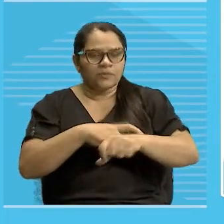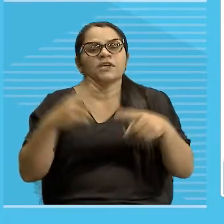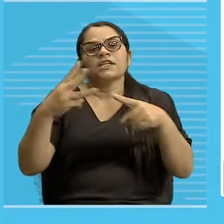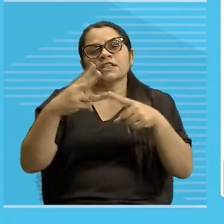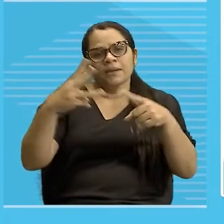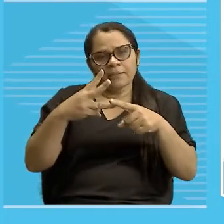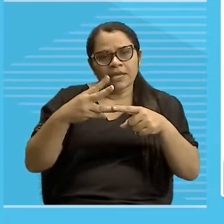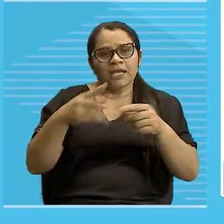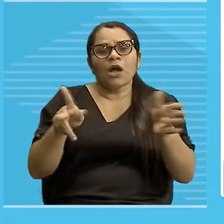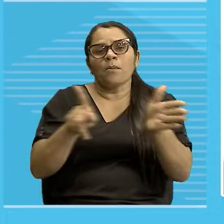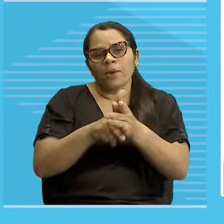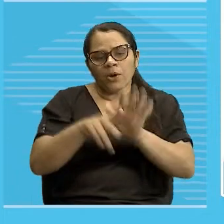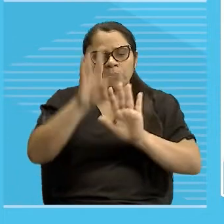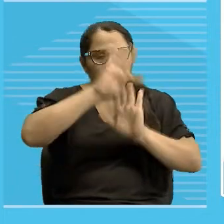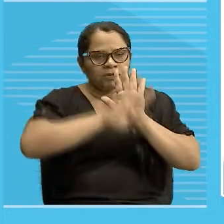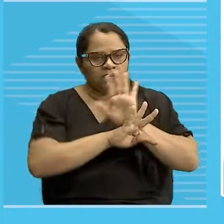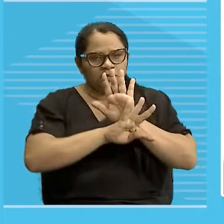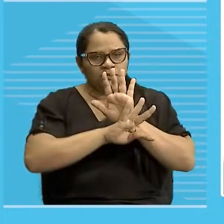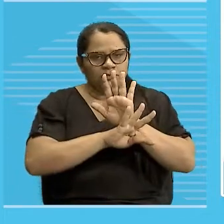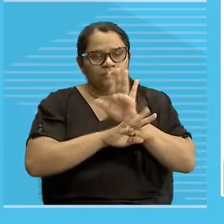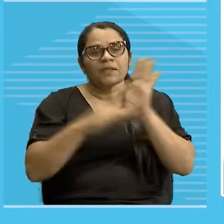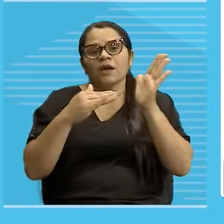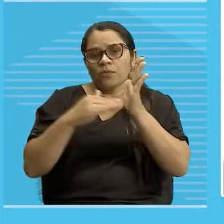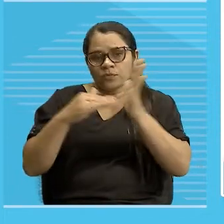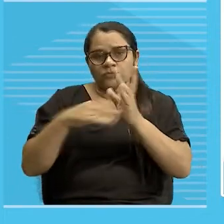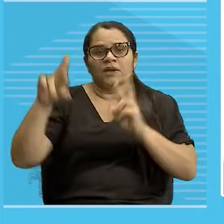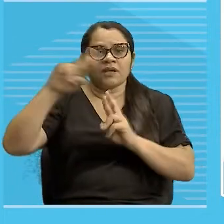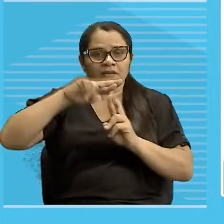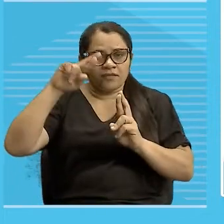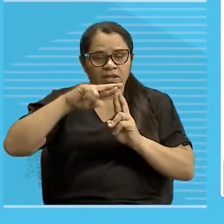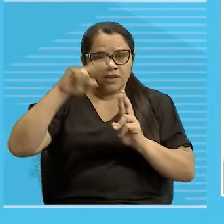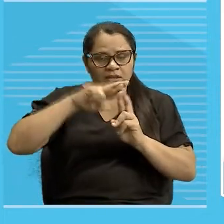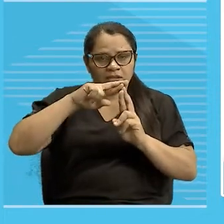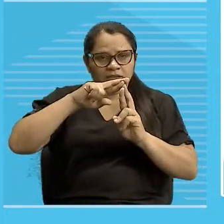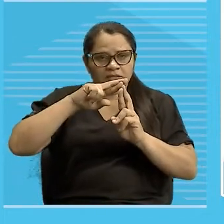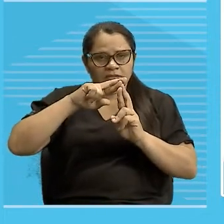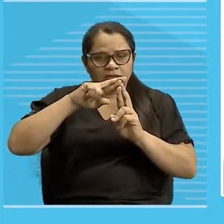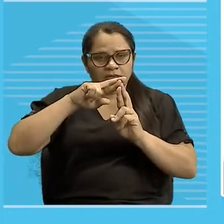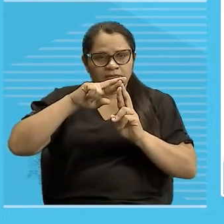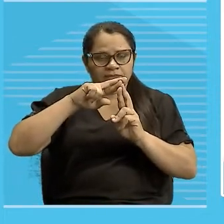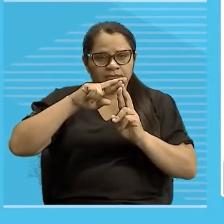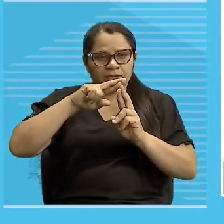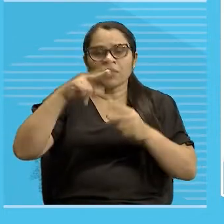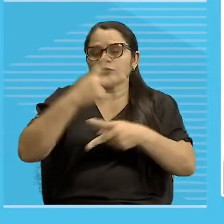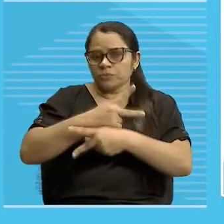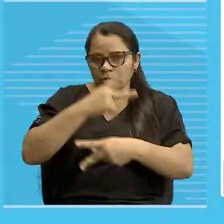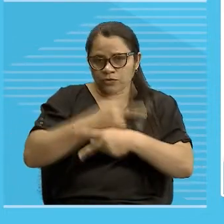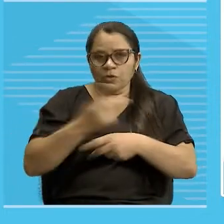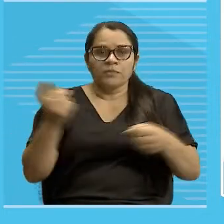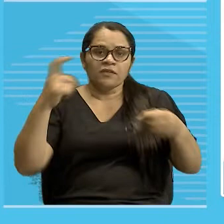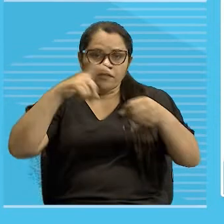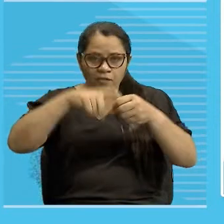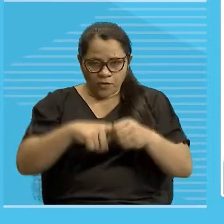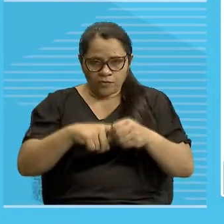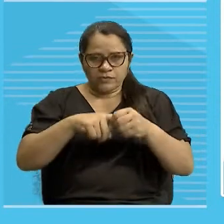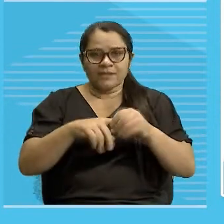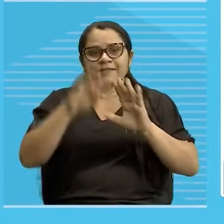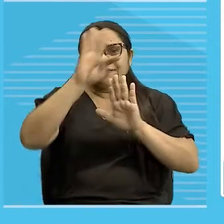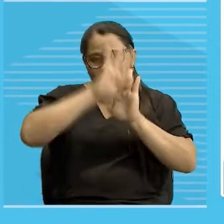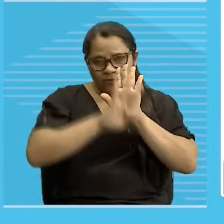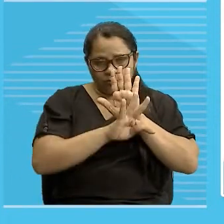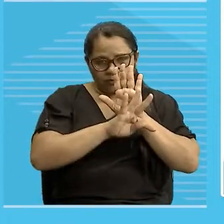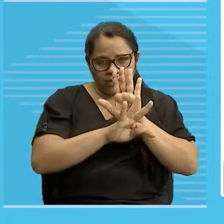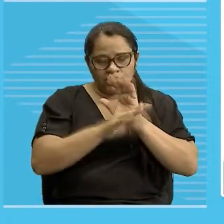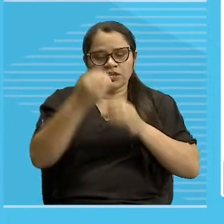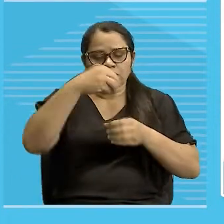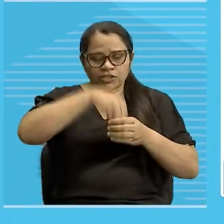próprio texto. Esta última referência é aquela em que eu falei que os pronomes vão fazer retomadas importantes, tanto